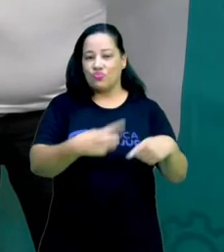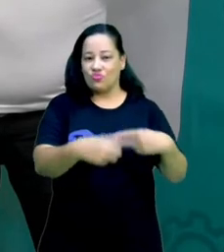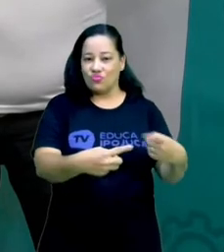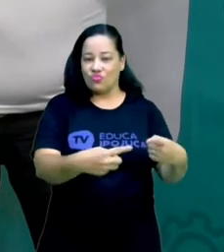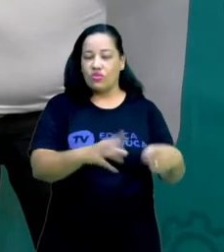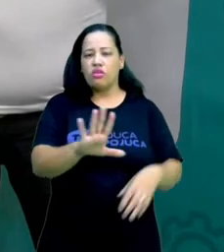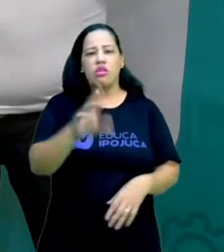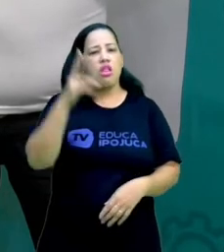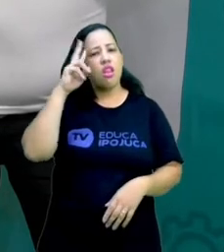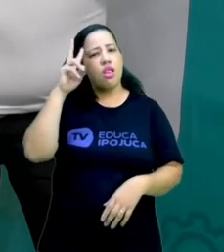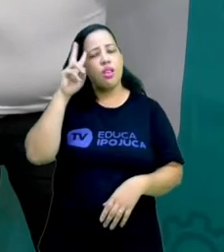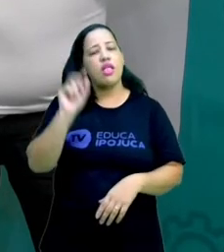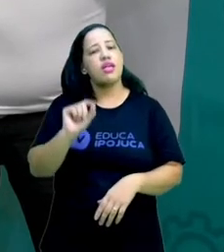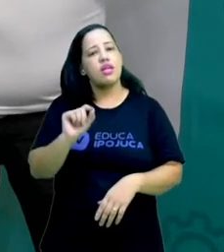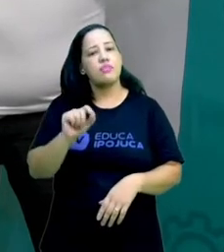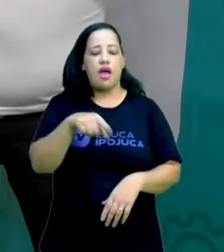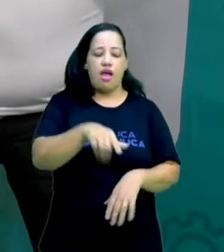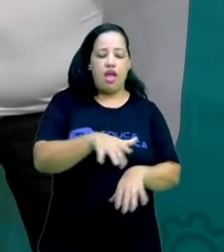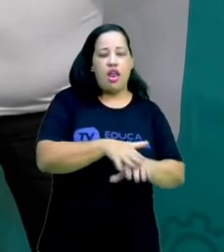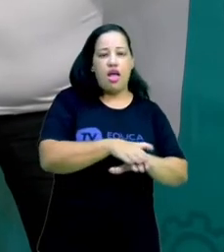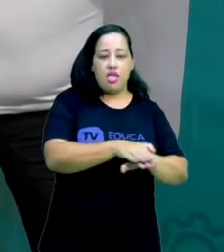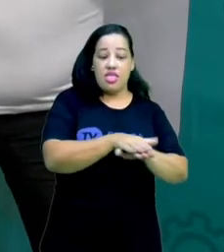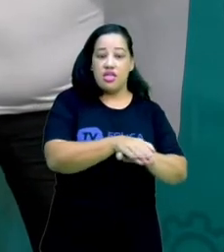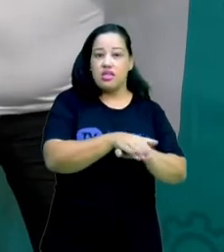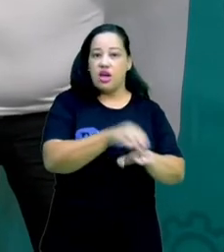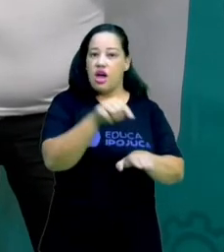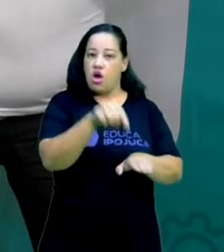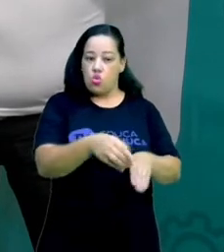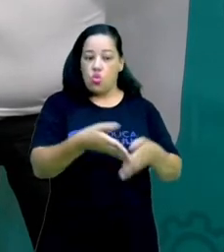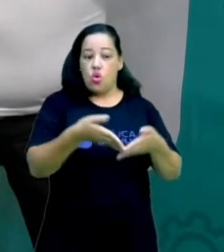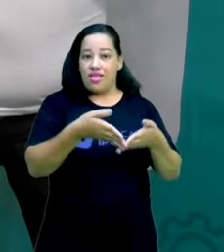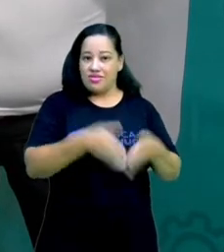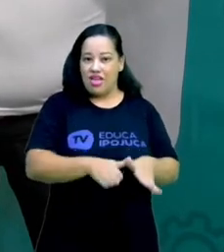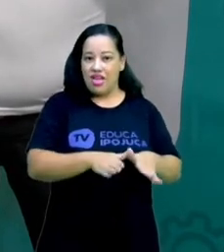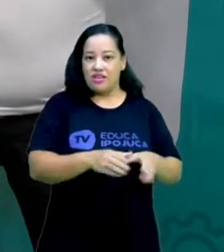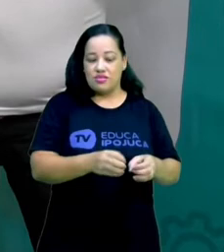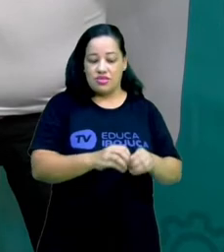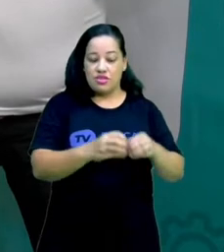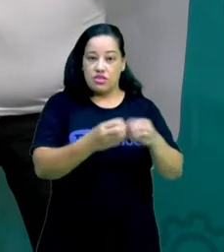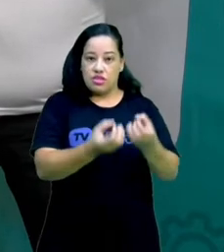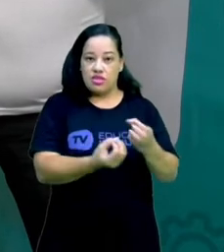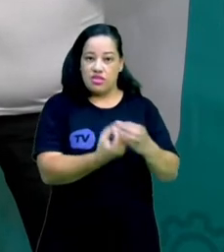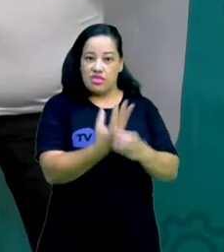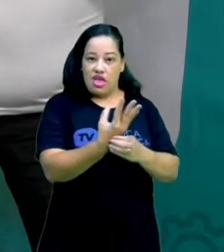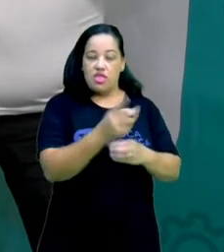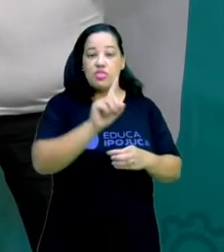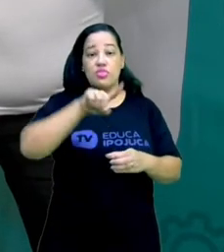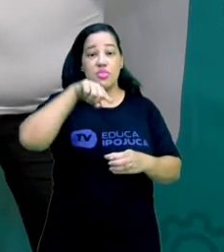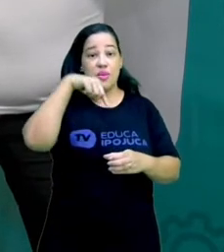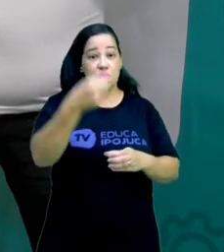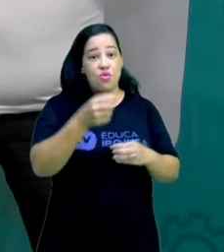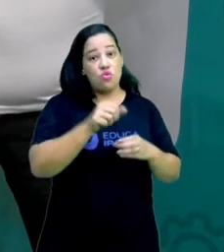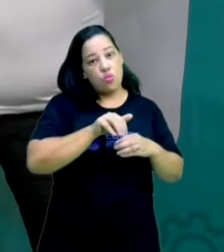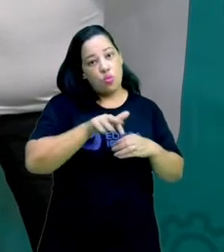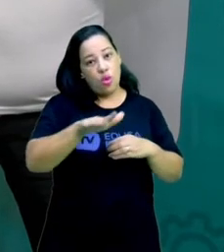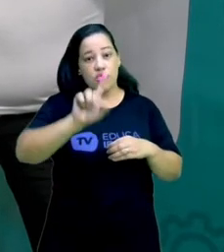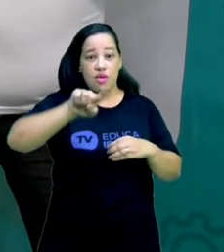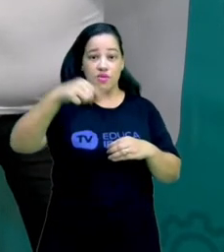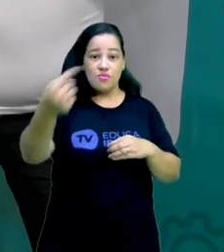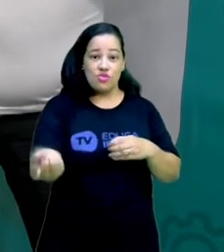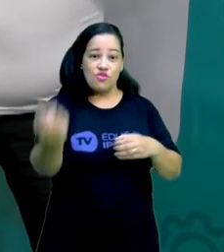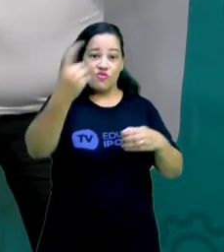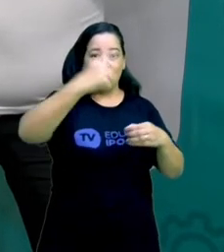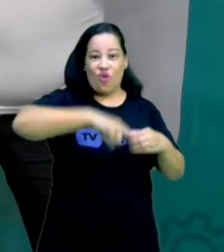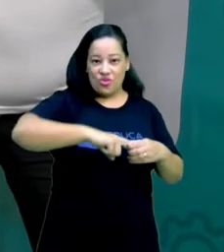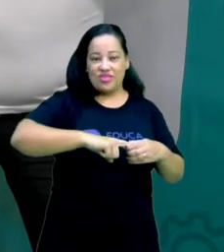onde a tartaruga nasce, quando ela vai se reproduzir, ela vai voltar para esse mesmo lugar. Então,